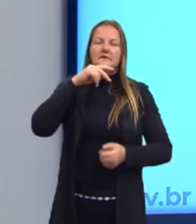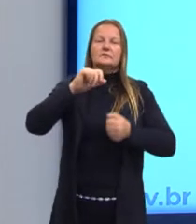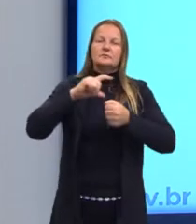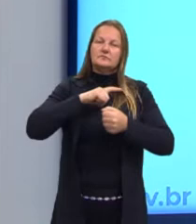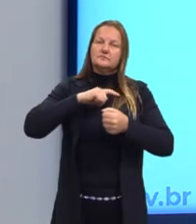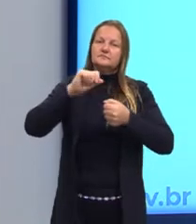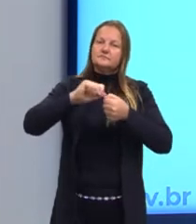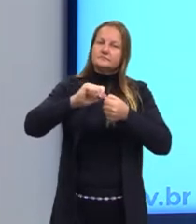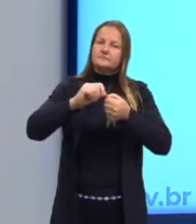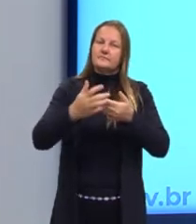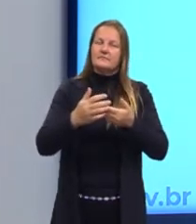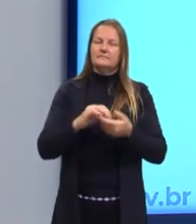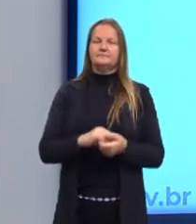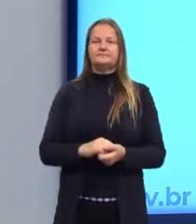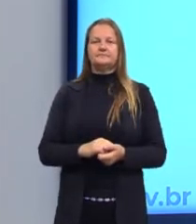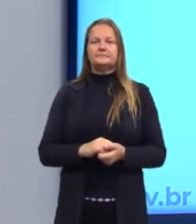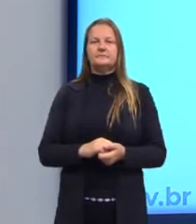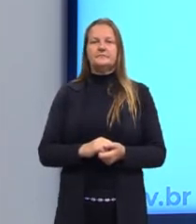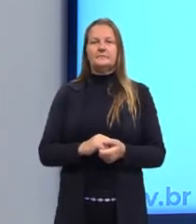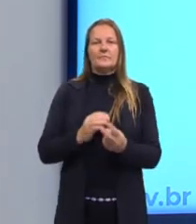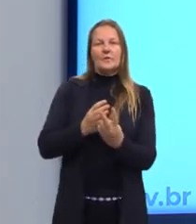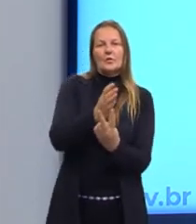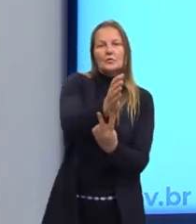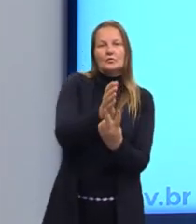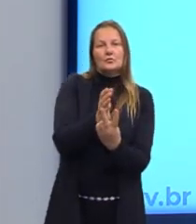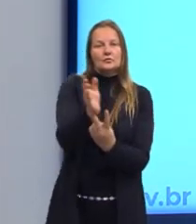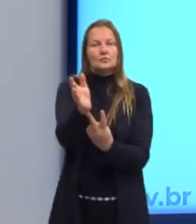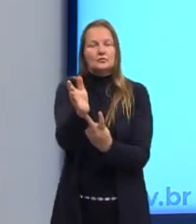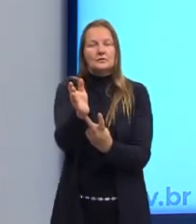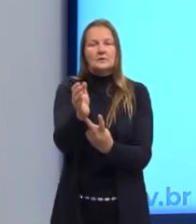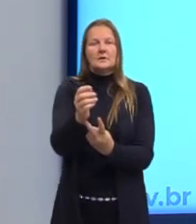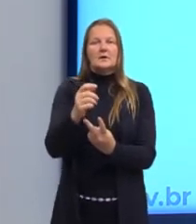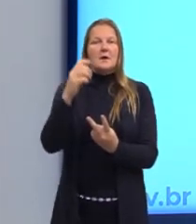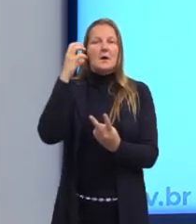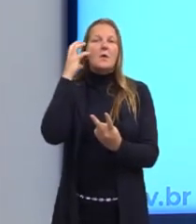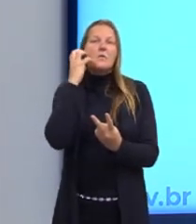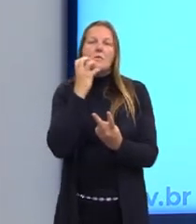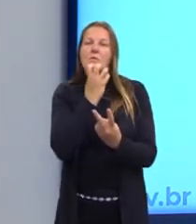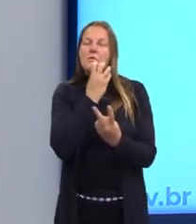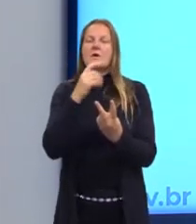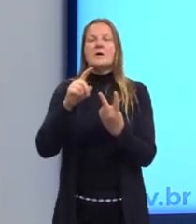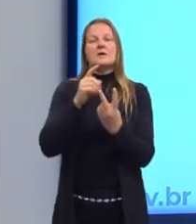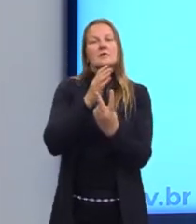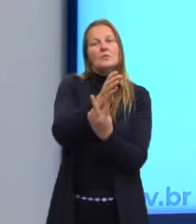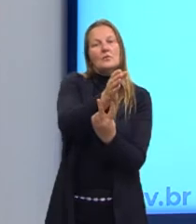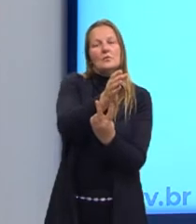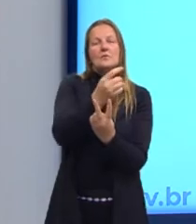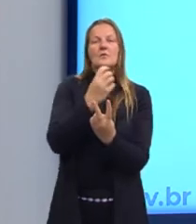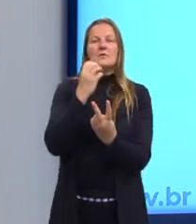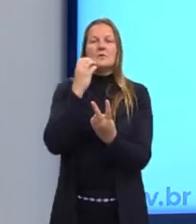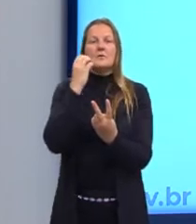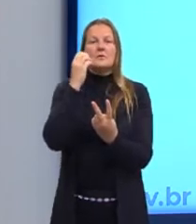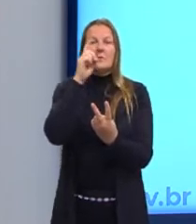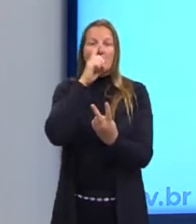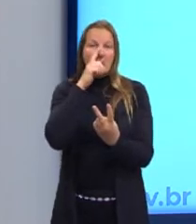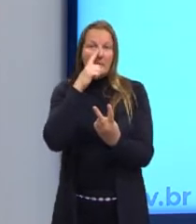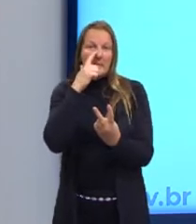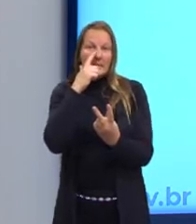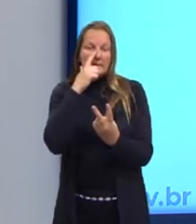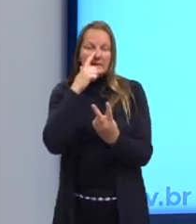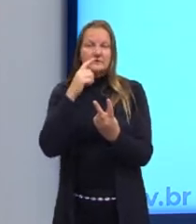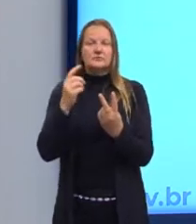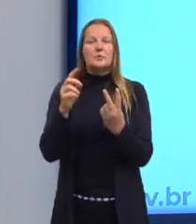Ele pega algumas coisas do Heráclito e outras do Parmêndes e faz esse processo dialético, mas através dos